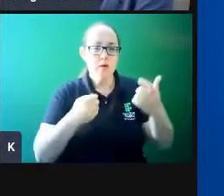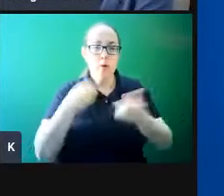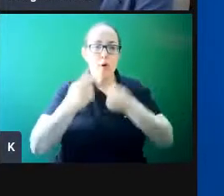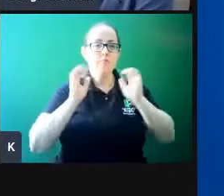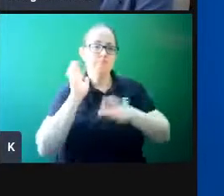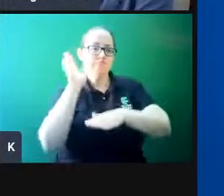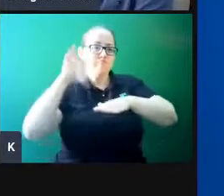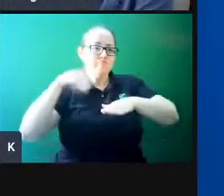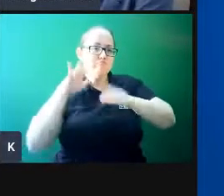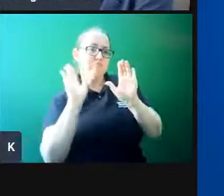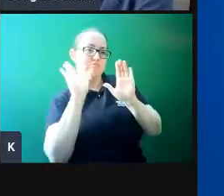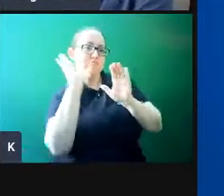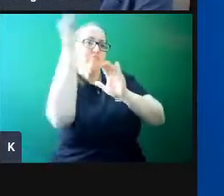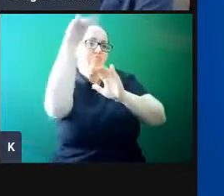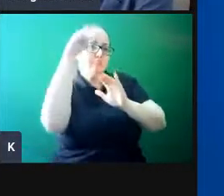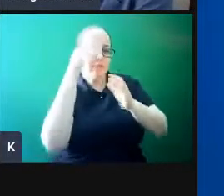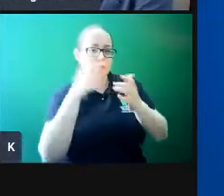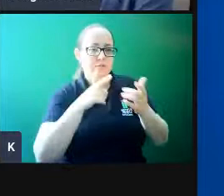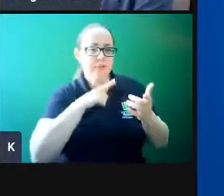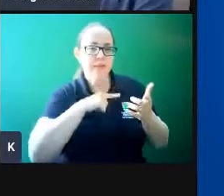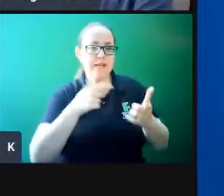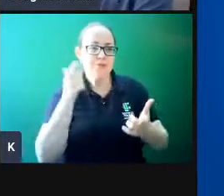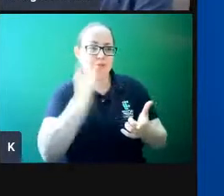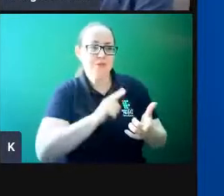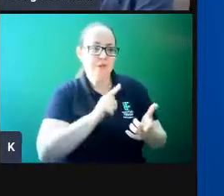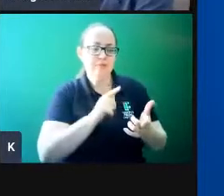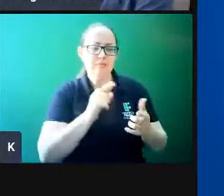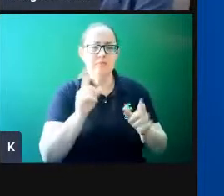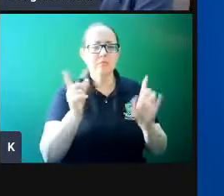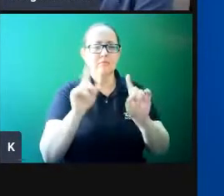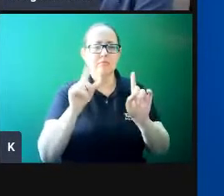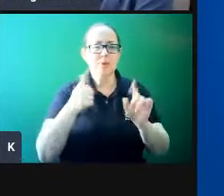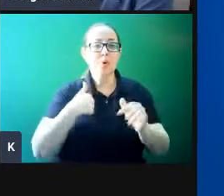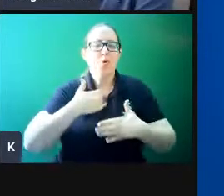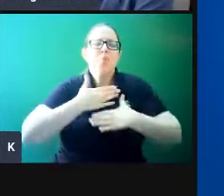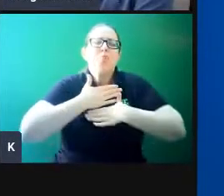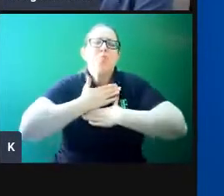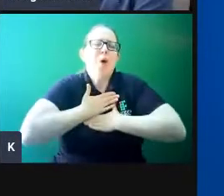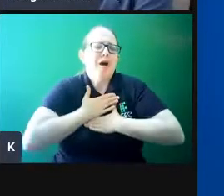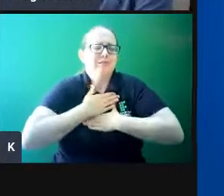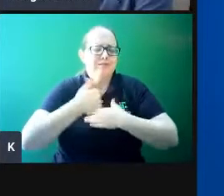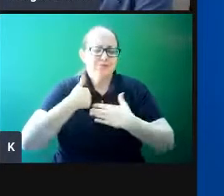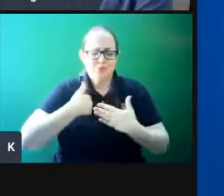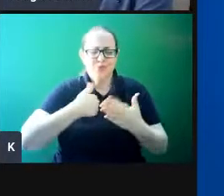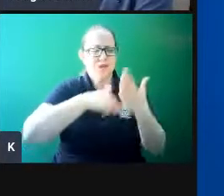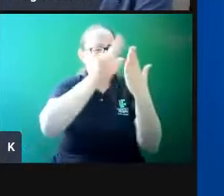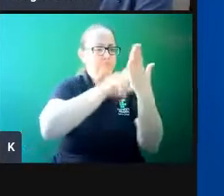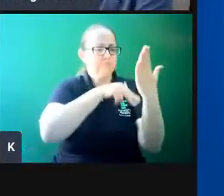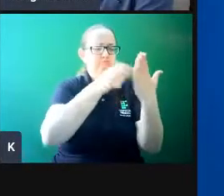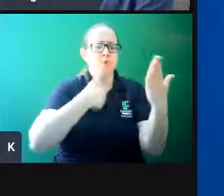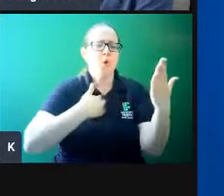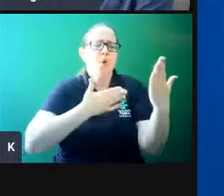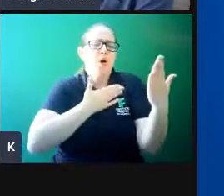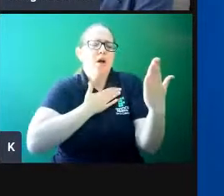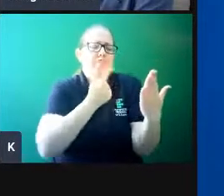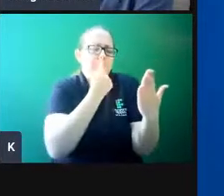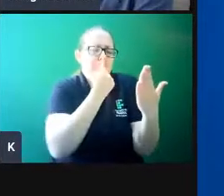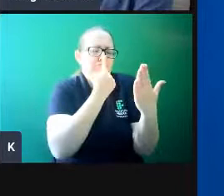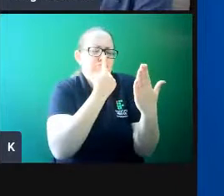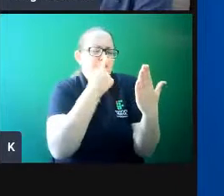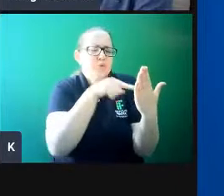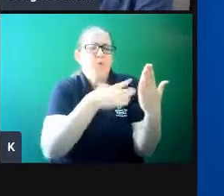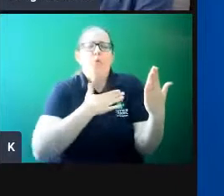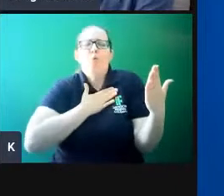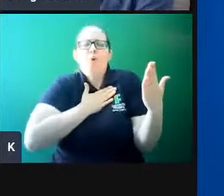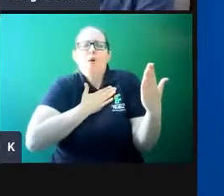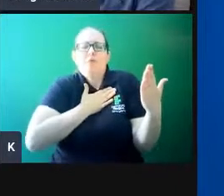bom o meu trabalho, eu estou fazendo, eu estou imerso ali, porque eu gosto daquilo ali verdadeiramente, tenho muito gosto por aquele